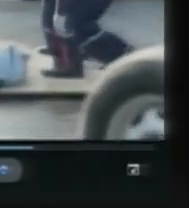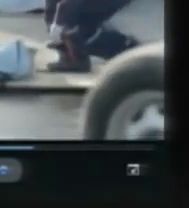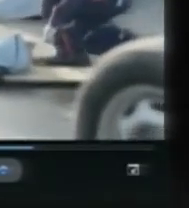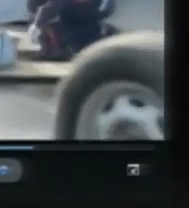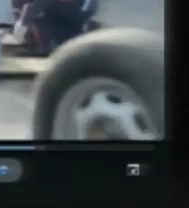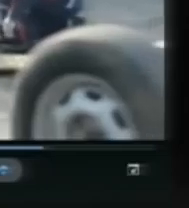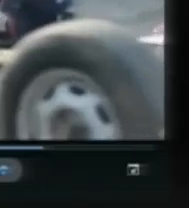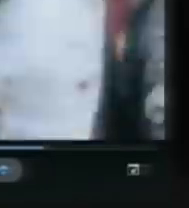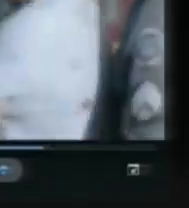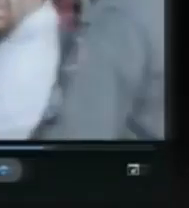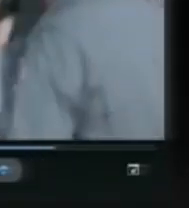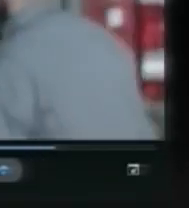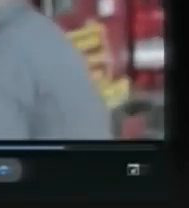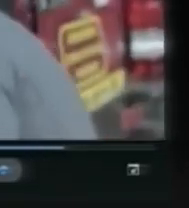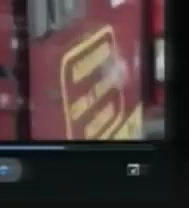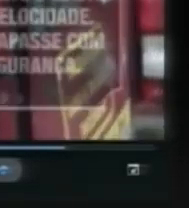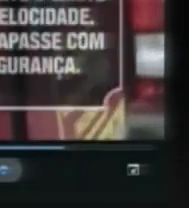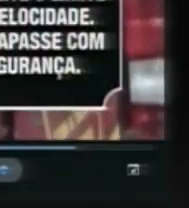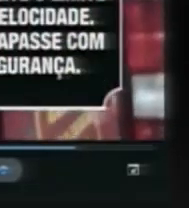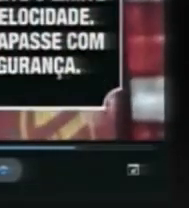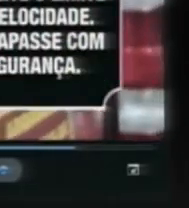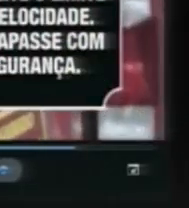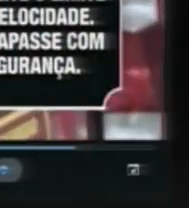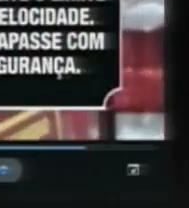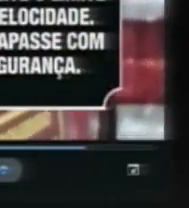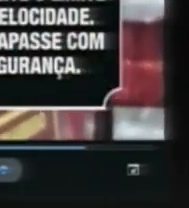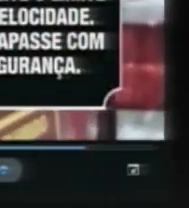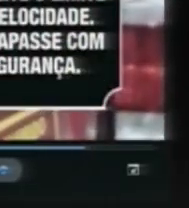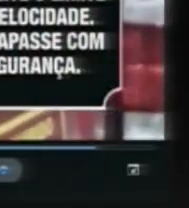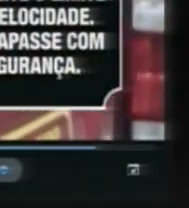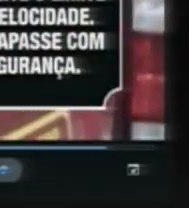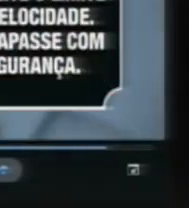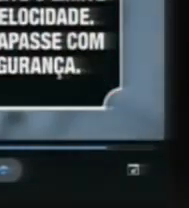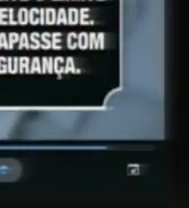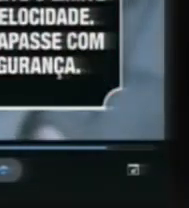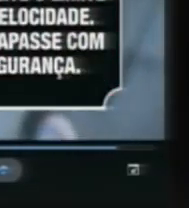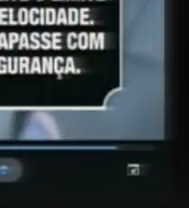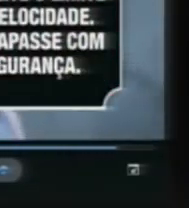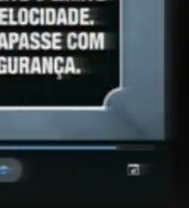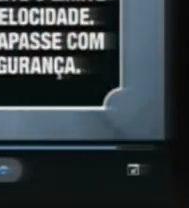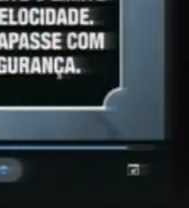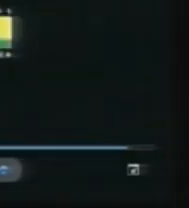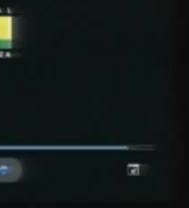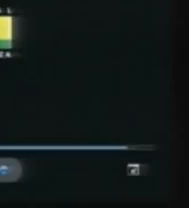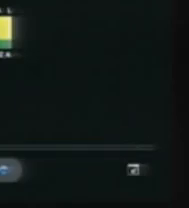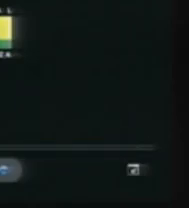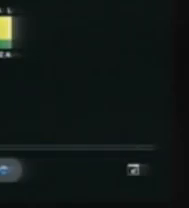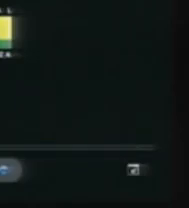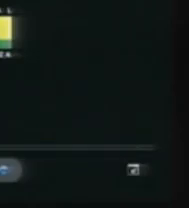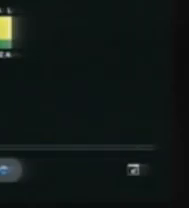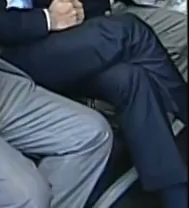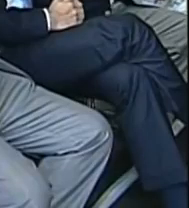A culpa não morre nunca. Respeite o limite de velocidade. Ultrapasse com segurança.